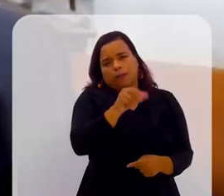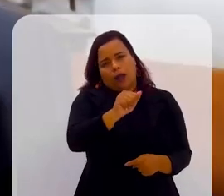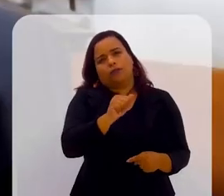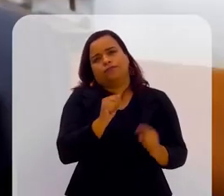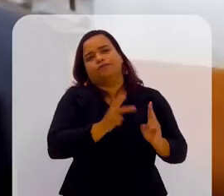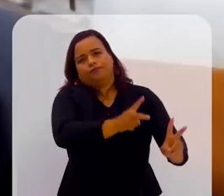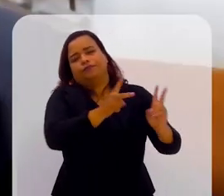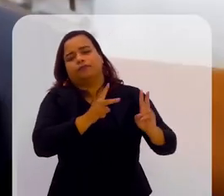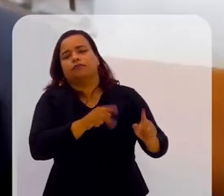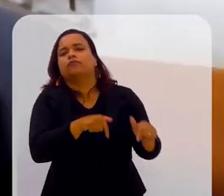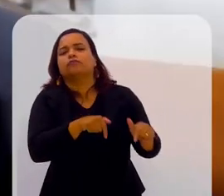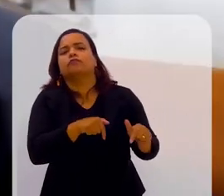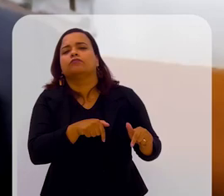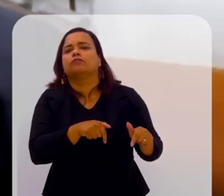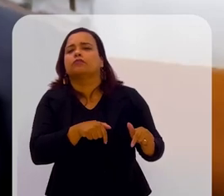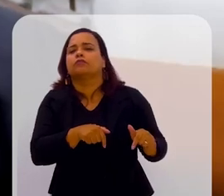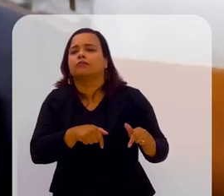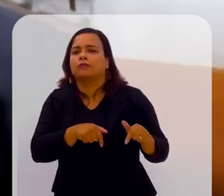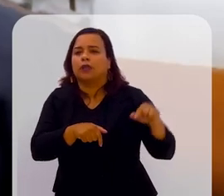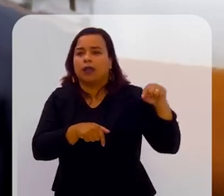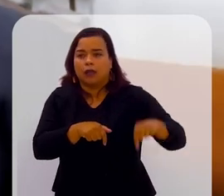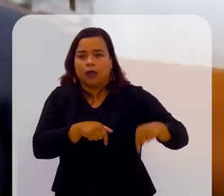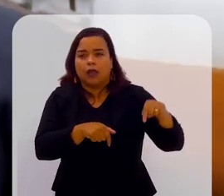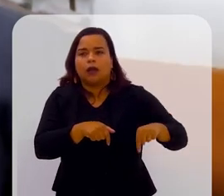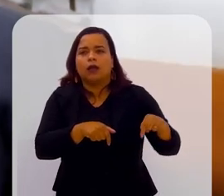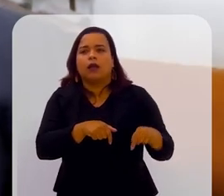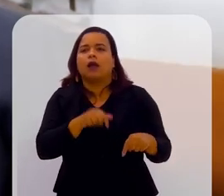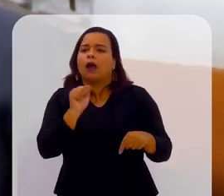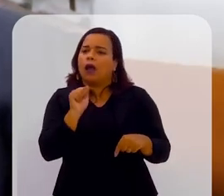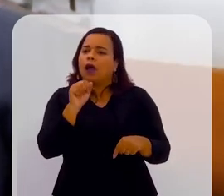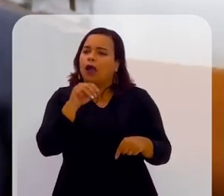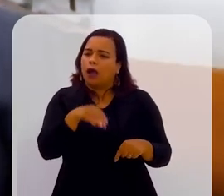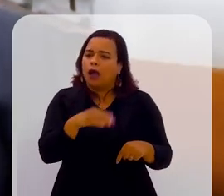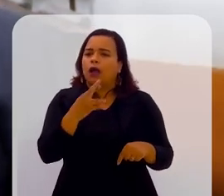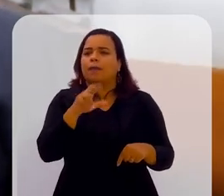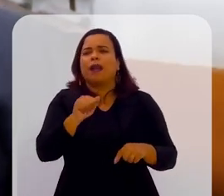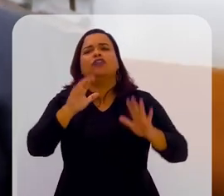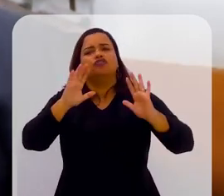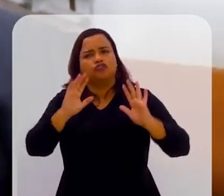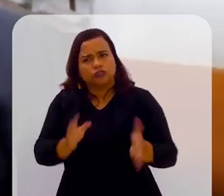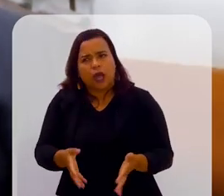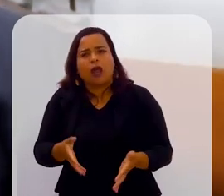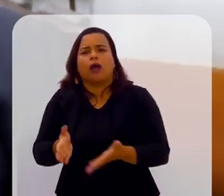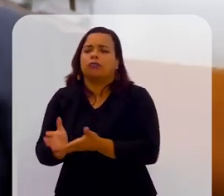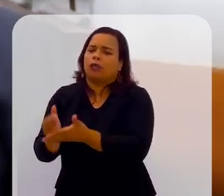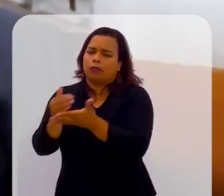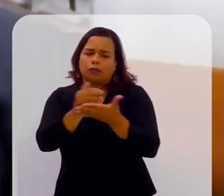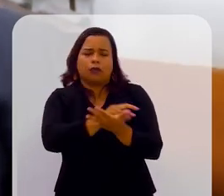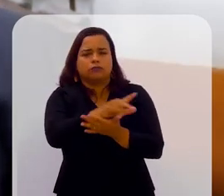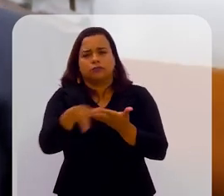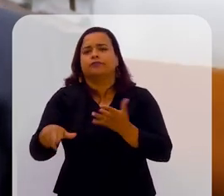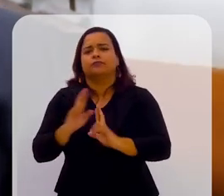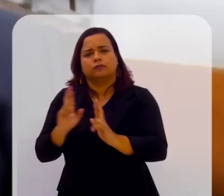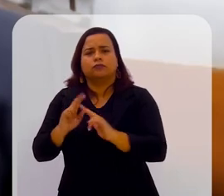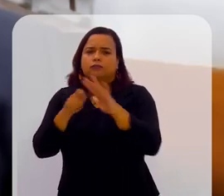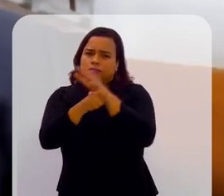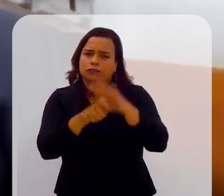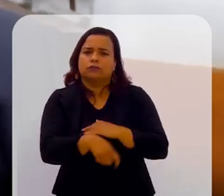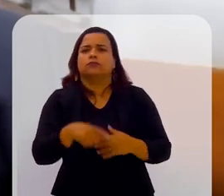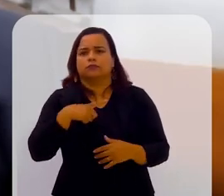Umbra, a gente... A Umbra já captou recursos várias vezes de investidores. E aí, sim, a gente